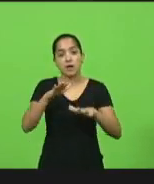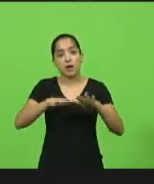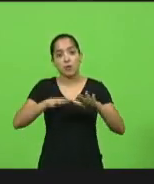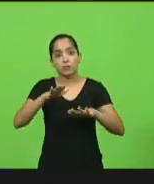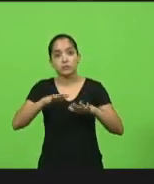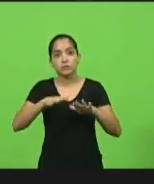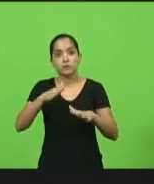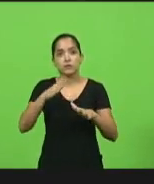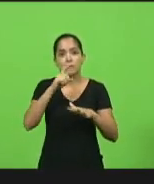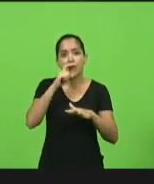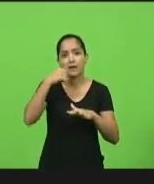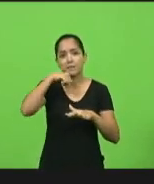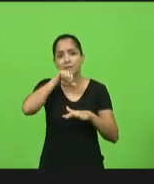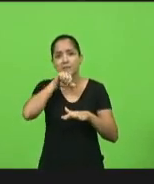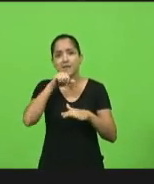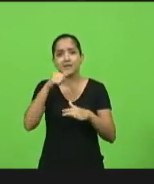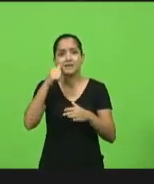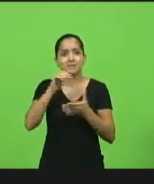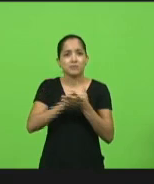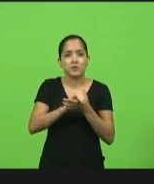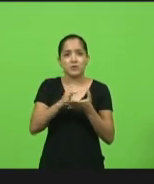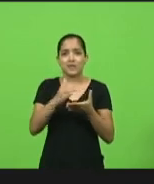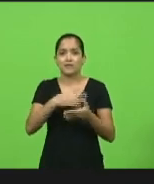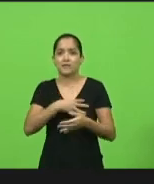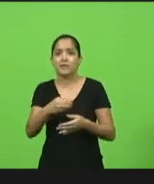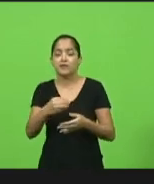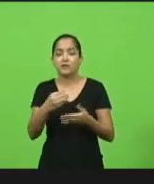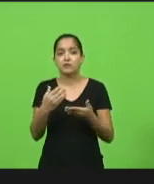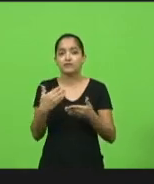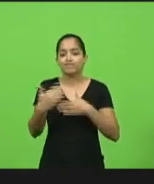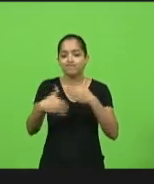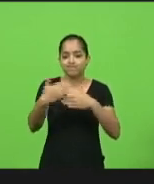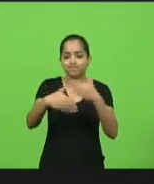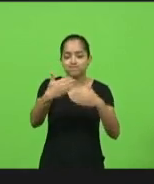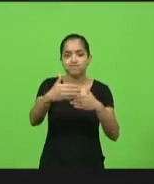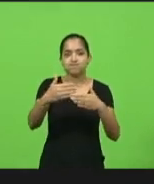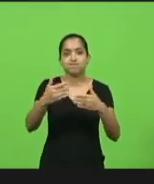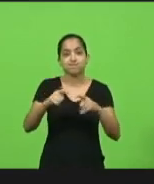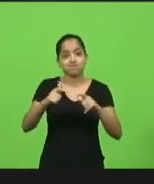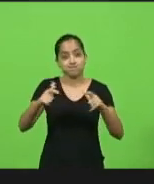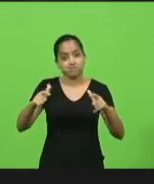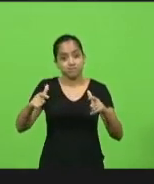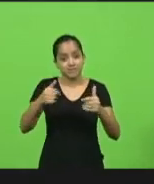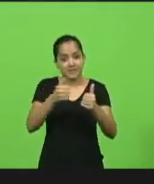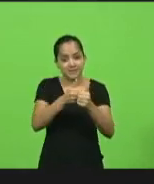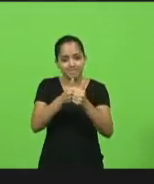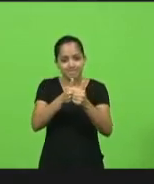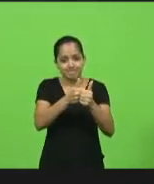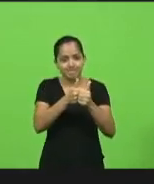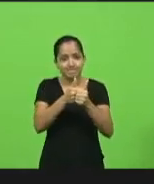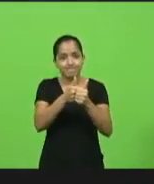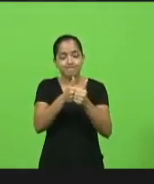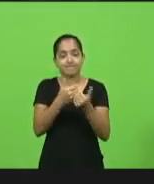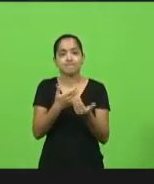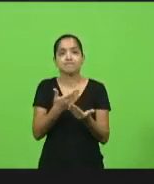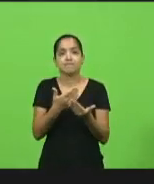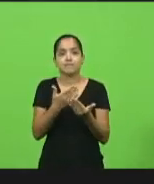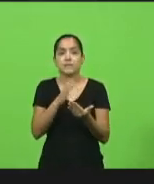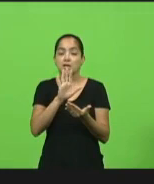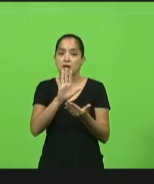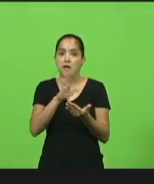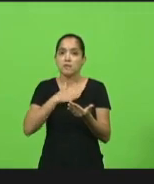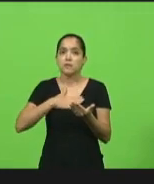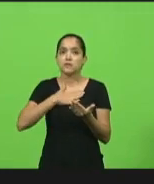é pai, mãe, esposa, filho, filha e assim por diante. Então, cada vez está mais próximo das pessoas esse vírus. Gostaria de